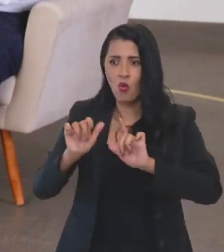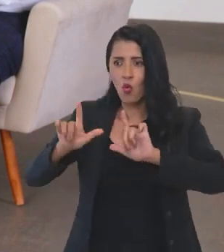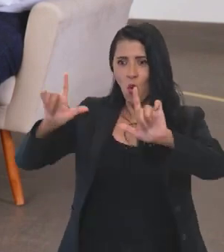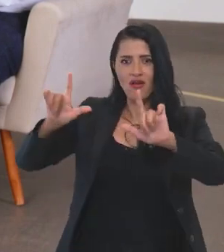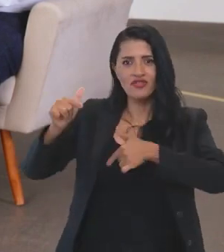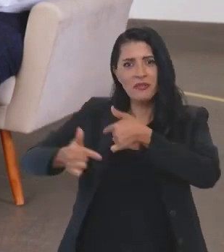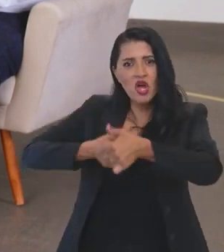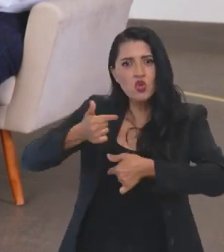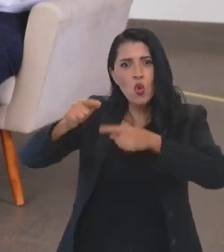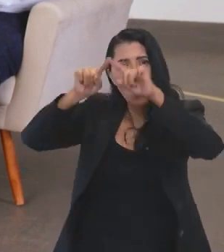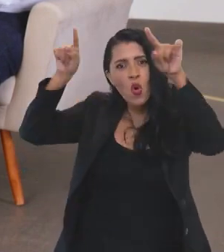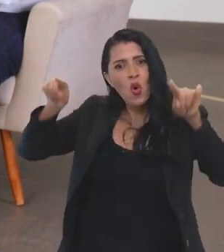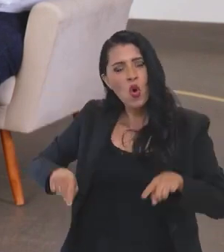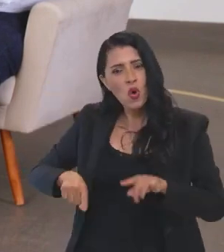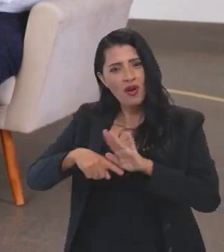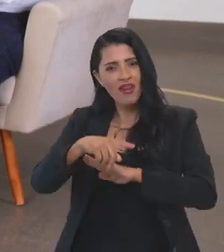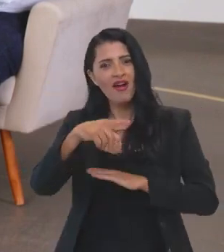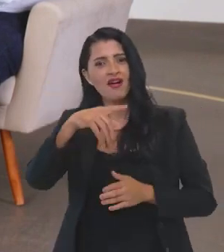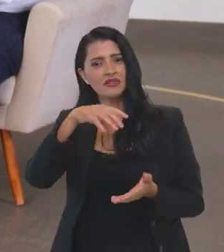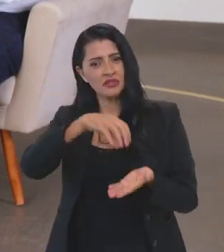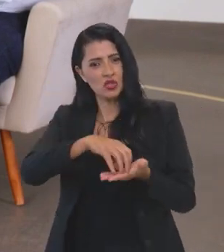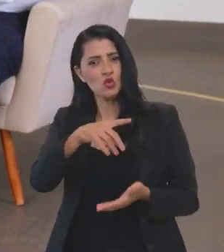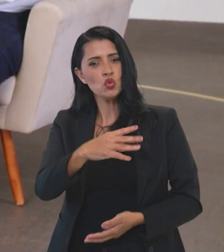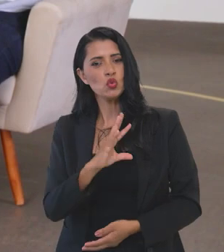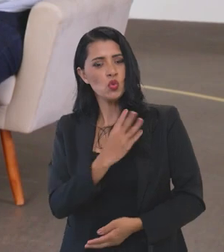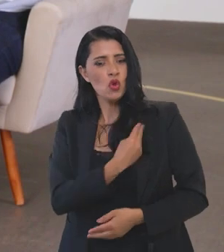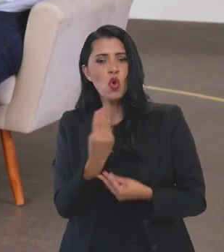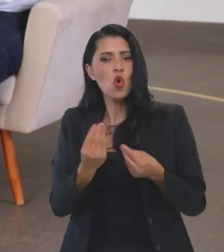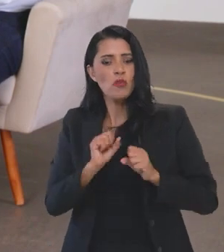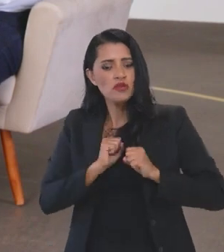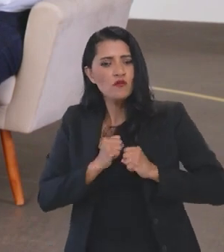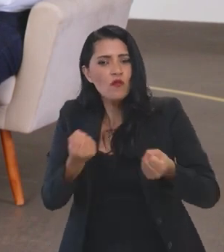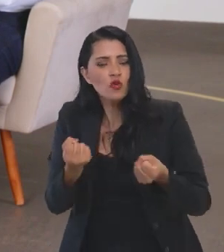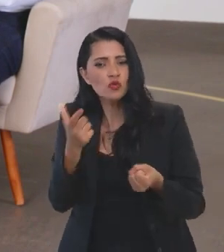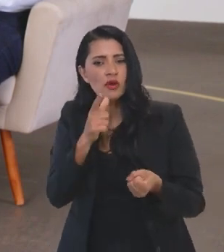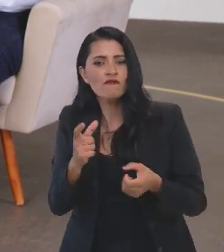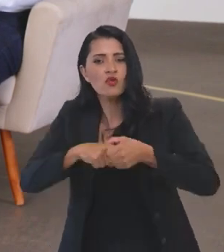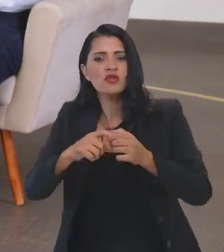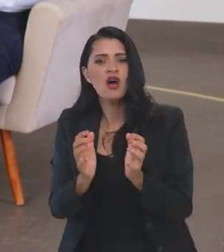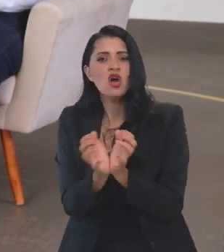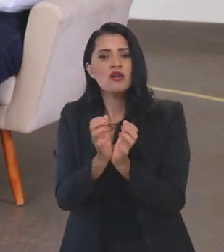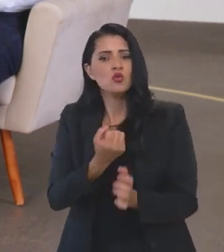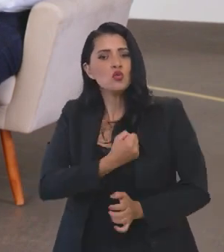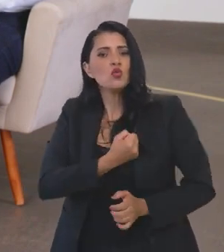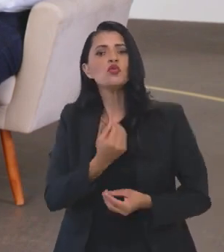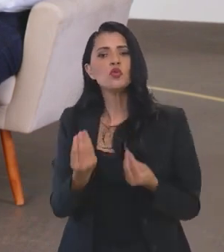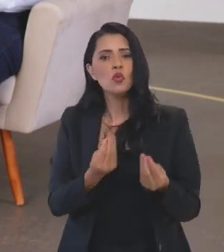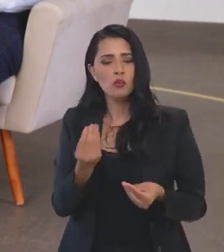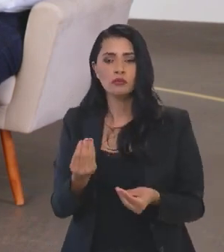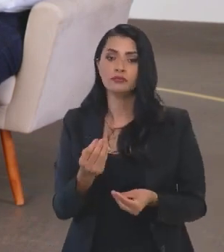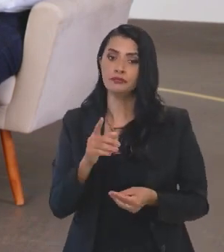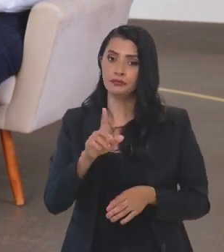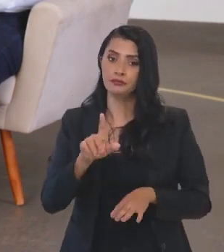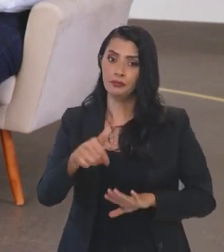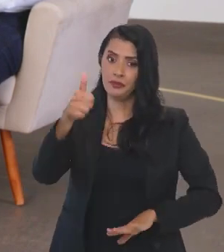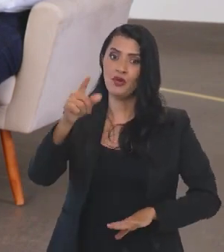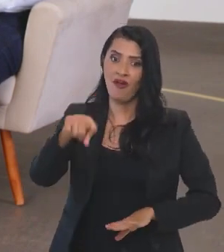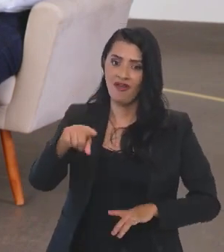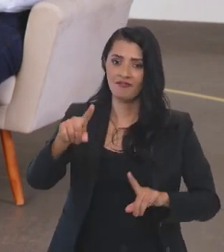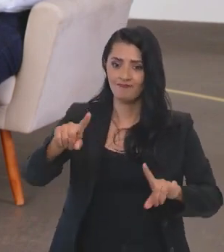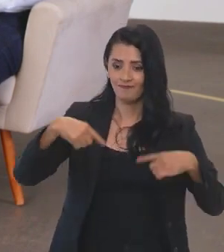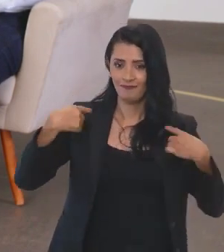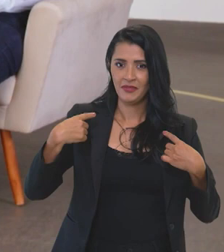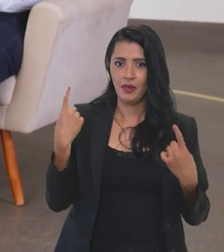pessoal do órgão. Como é que estão os esforços atuais para reconstruir a equipe? É um desafio, primeiro,